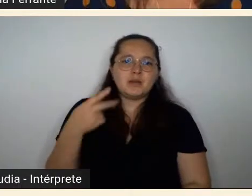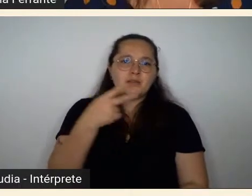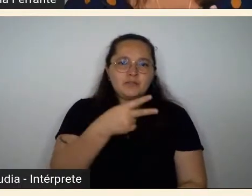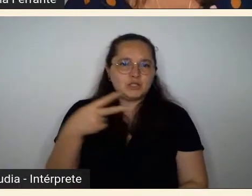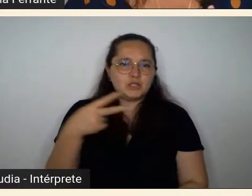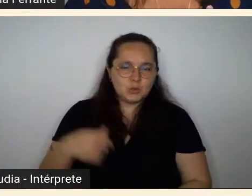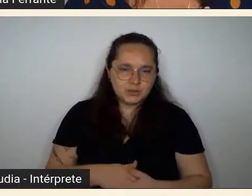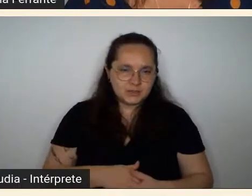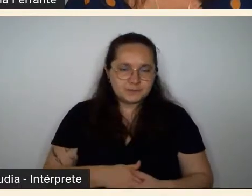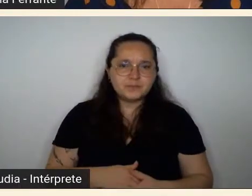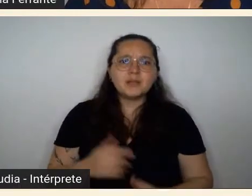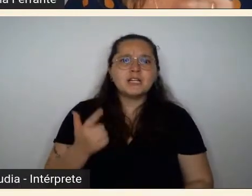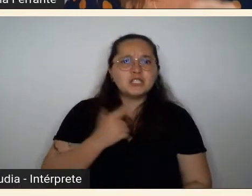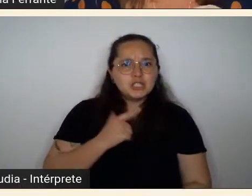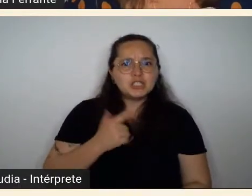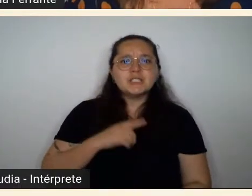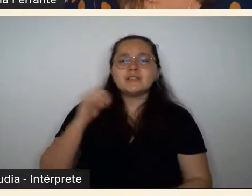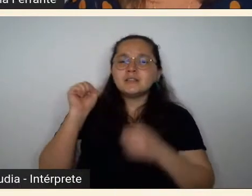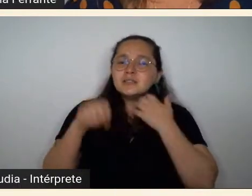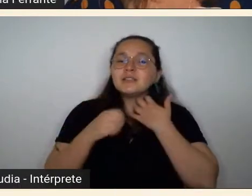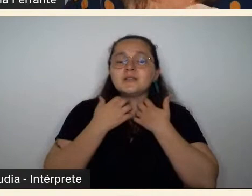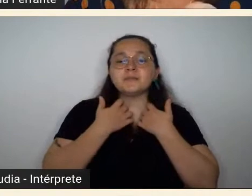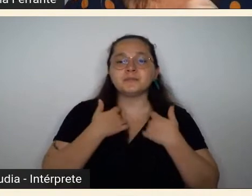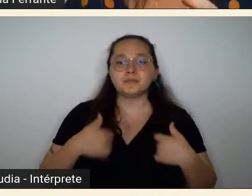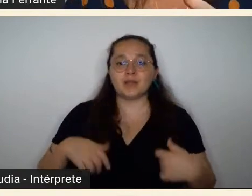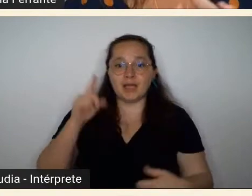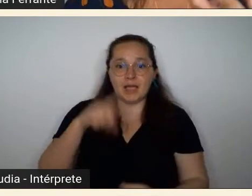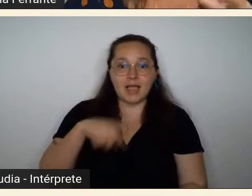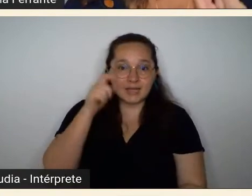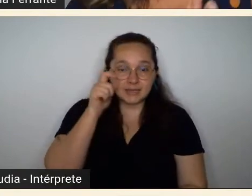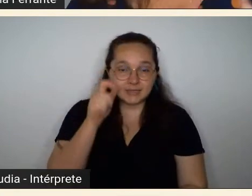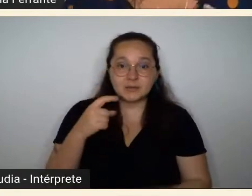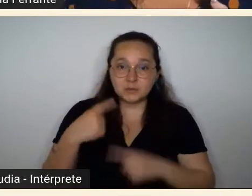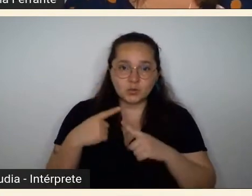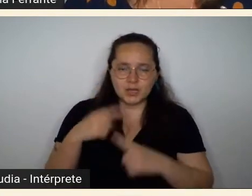época sabe é interessante a semana da arte moderna ela foi muito